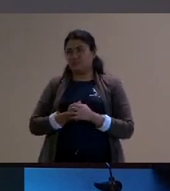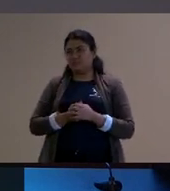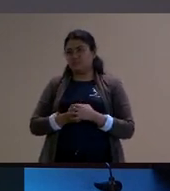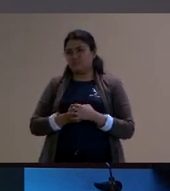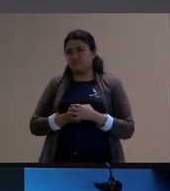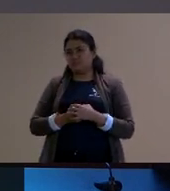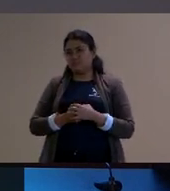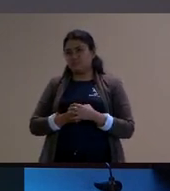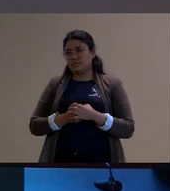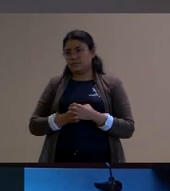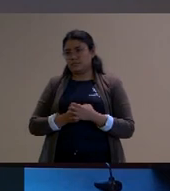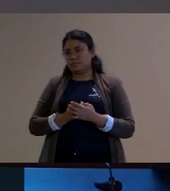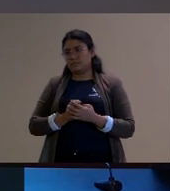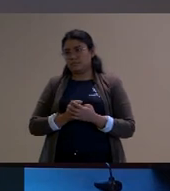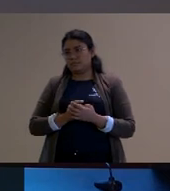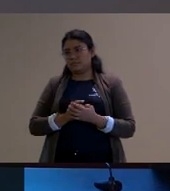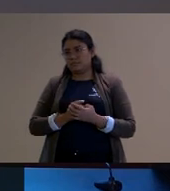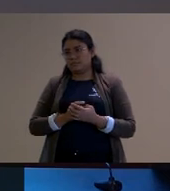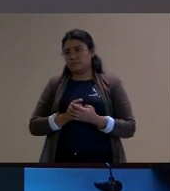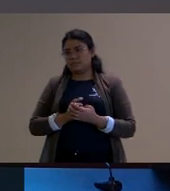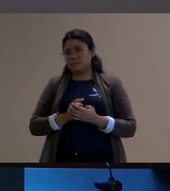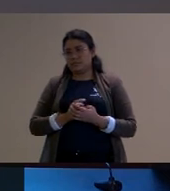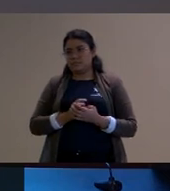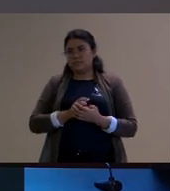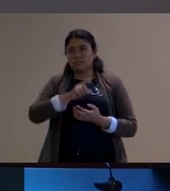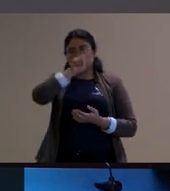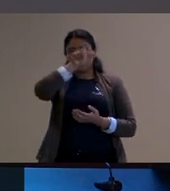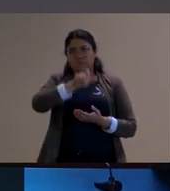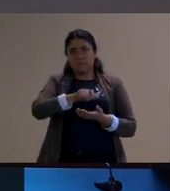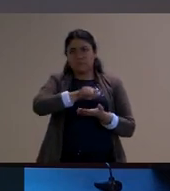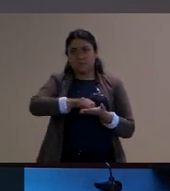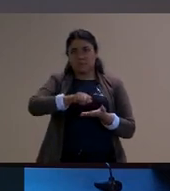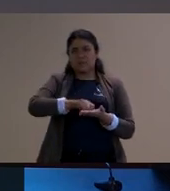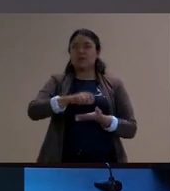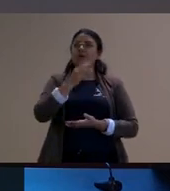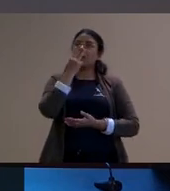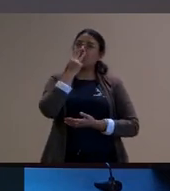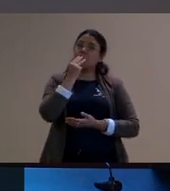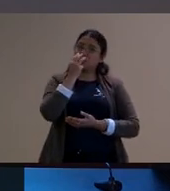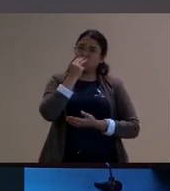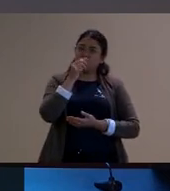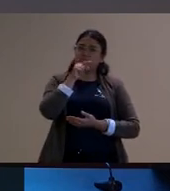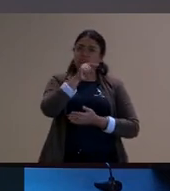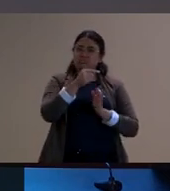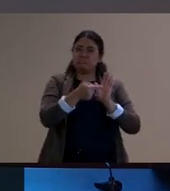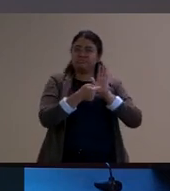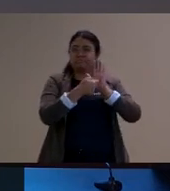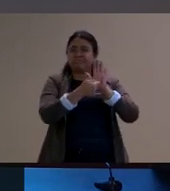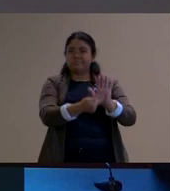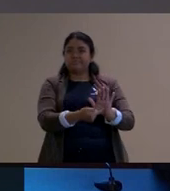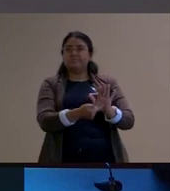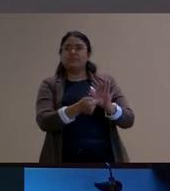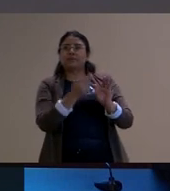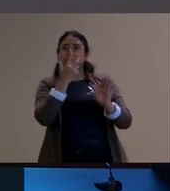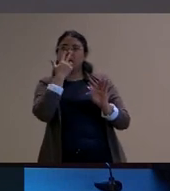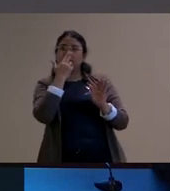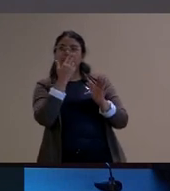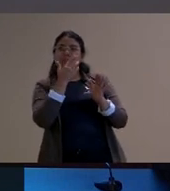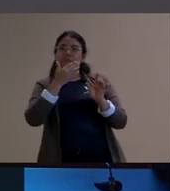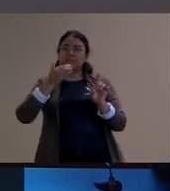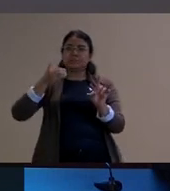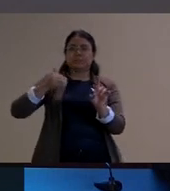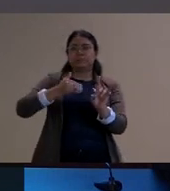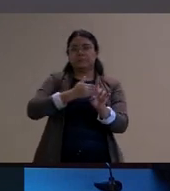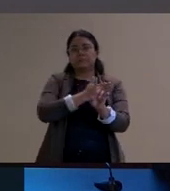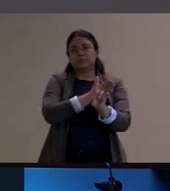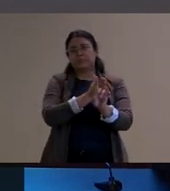apesar desse conceito na obra dele está sempre relacionado a uma ideia de que ele vai se perdendo com a